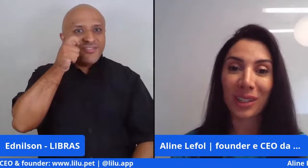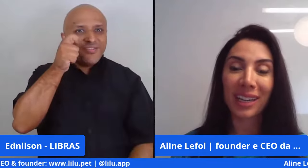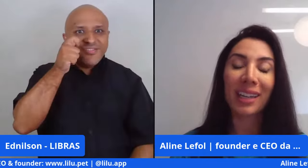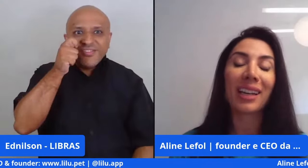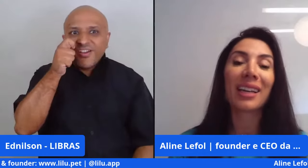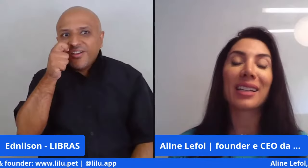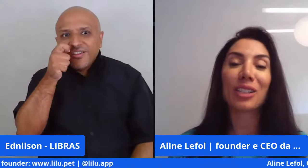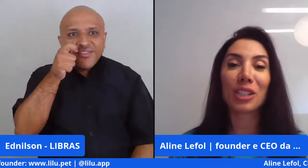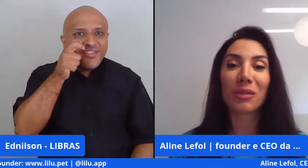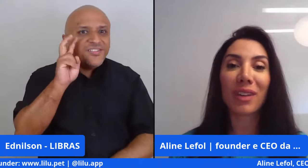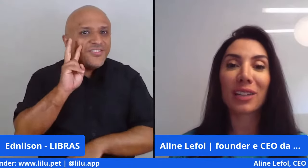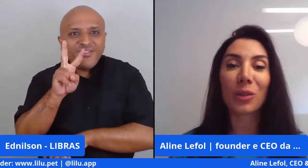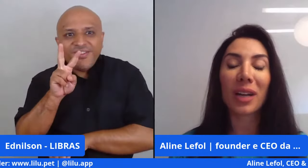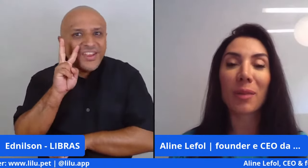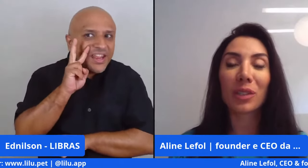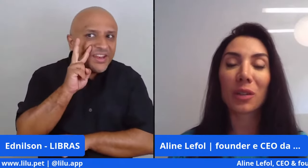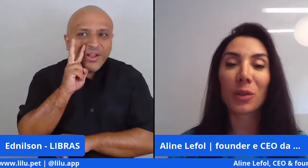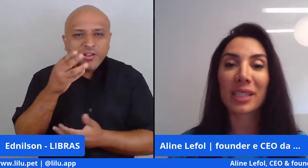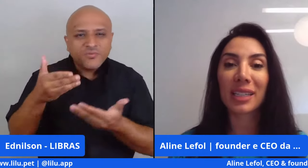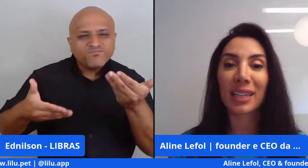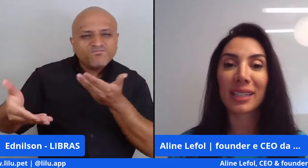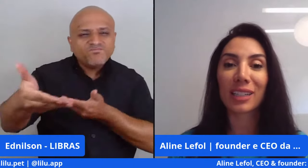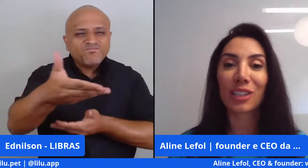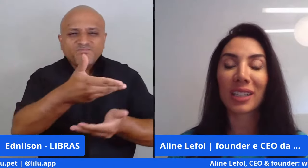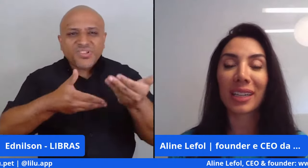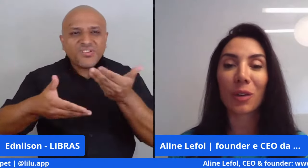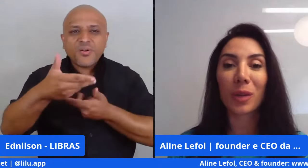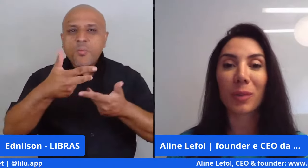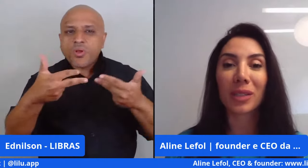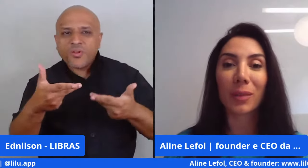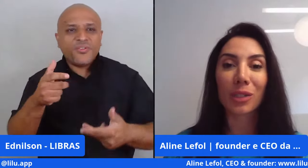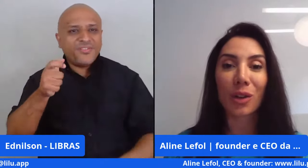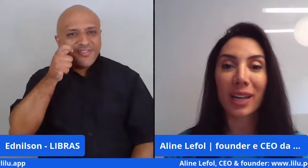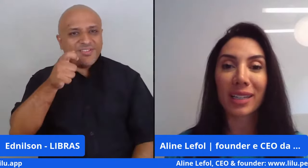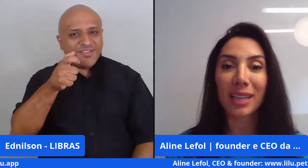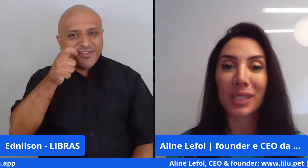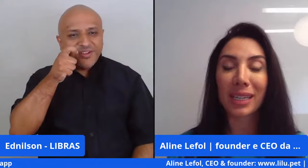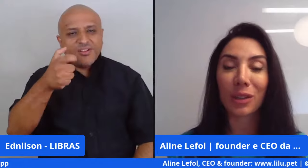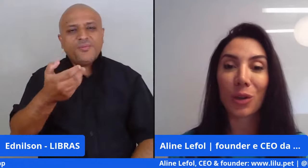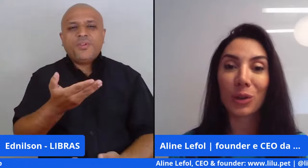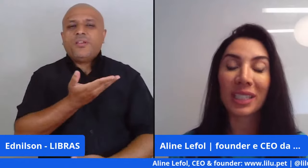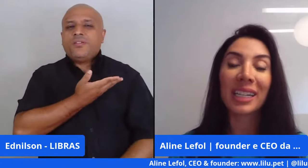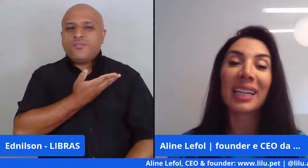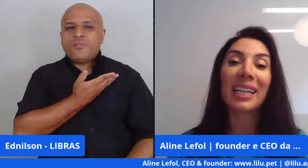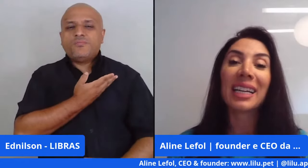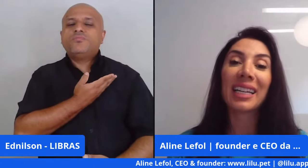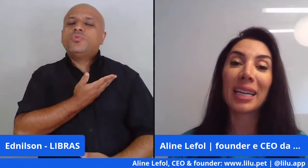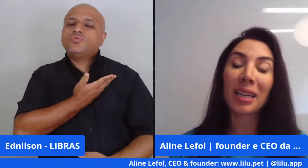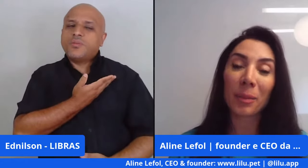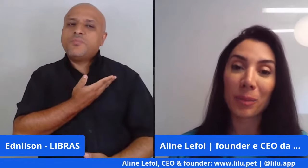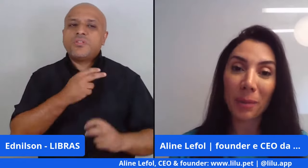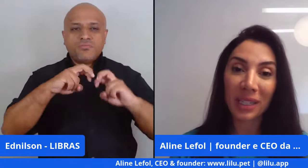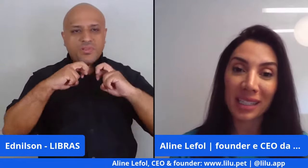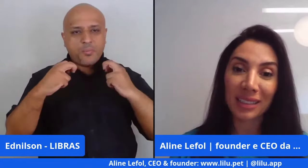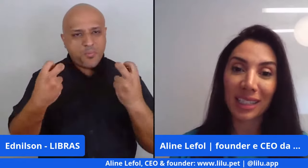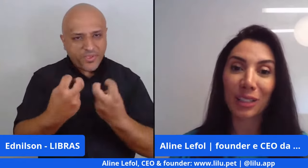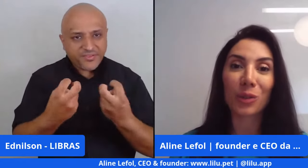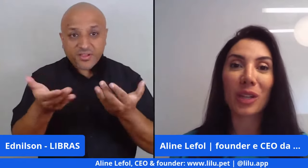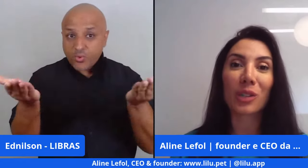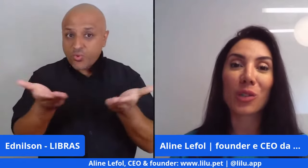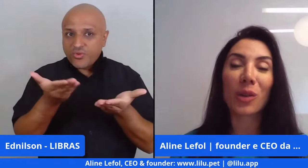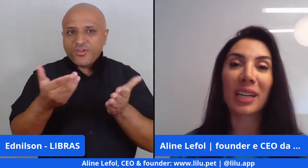assistindo, né? Que a gente vai trocar muita coisa interessante aqui. Cumprimento também os colegas da mesa redonda. E me